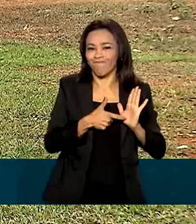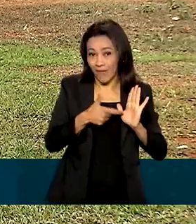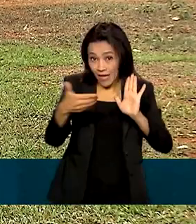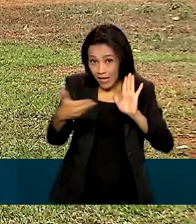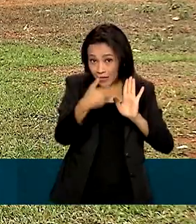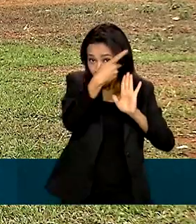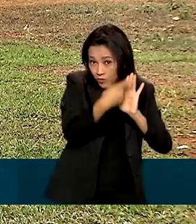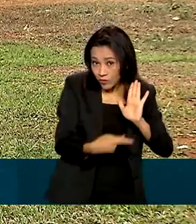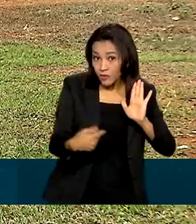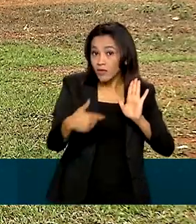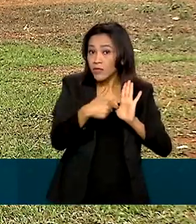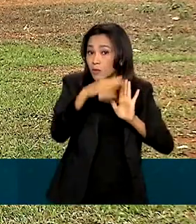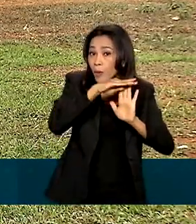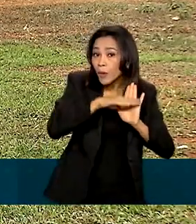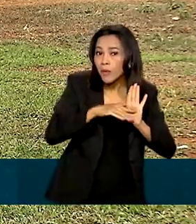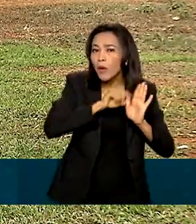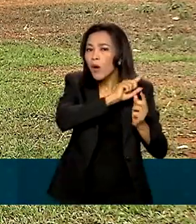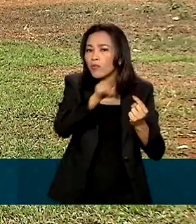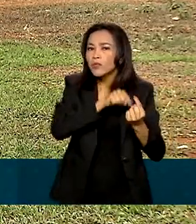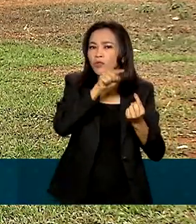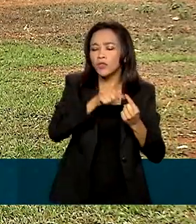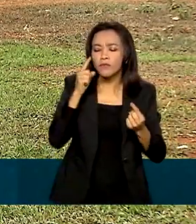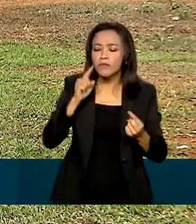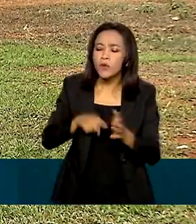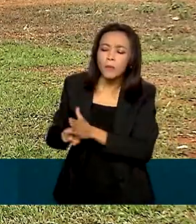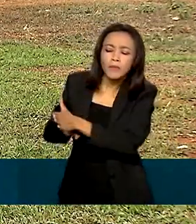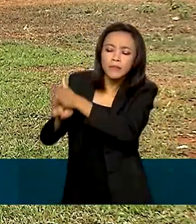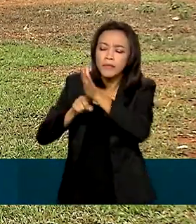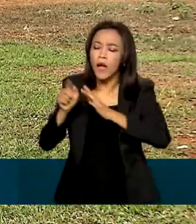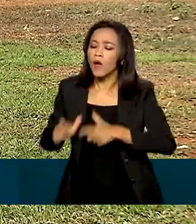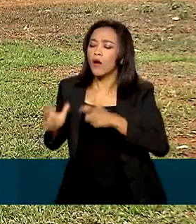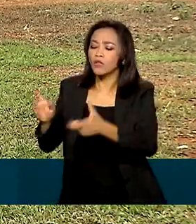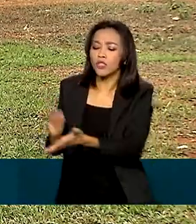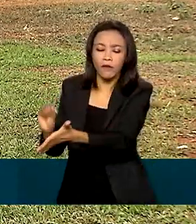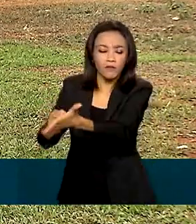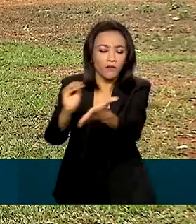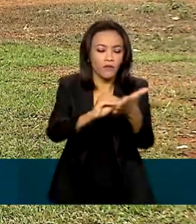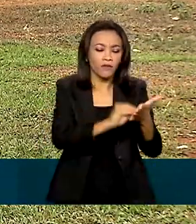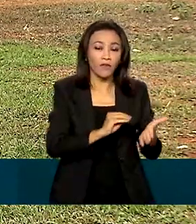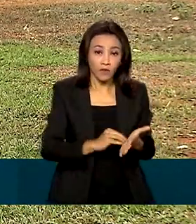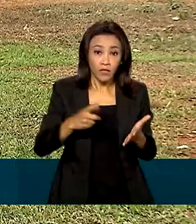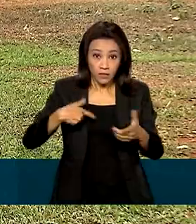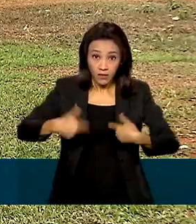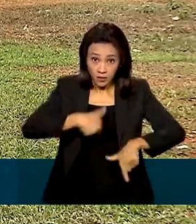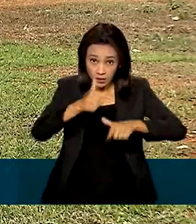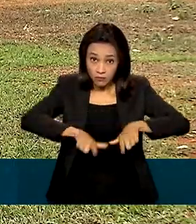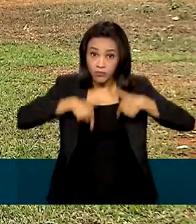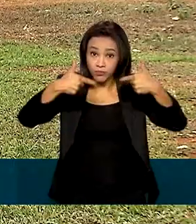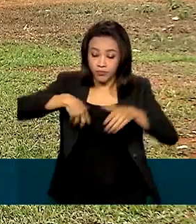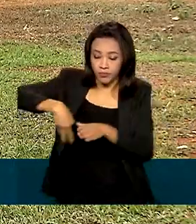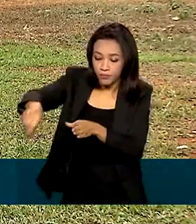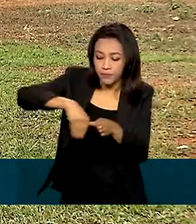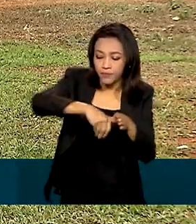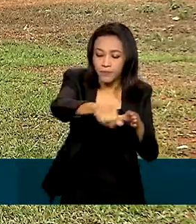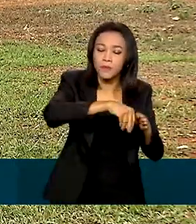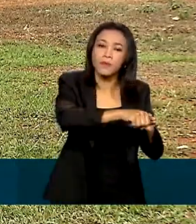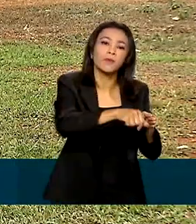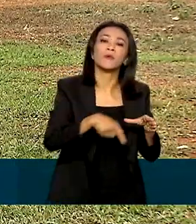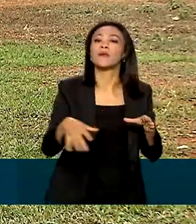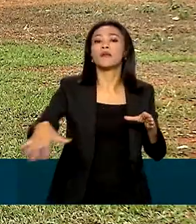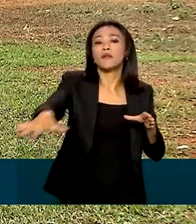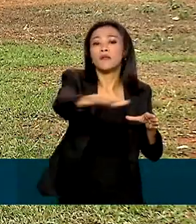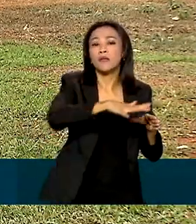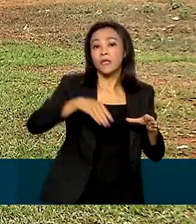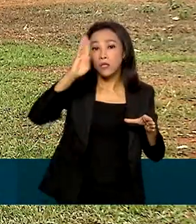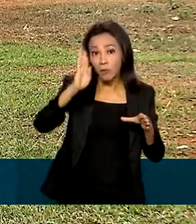O programa busca mapear as necessidades de quem produz no semiárido brasileiro e já chegou a 31 mil pequenos e